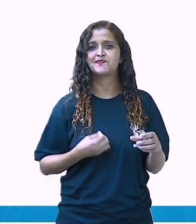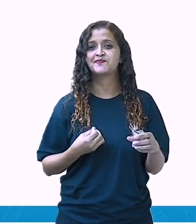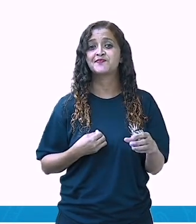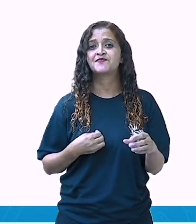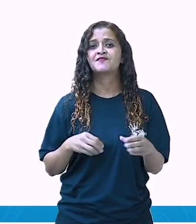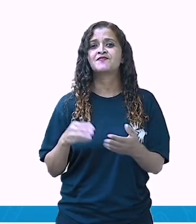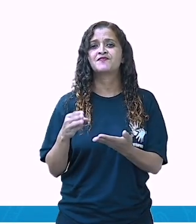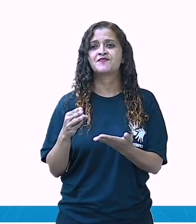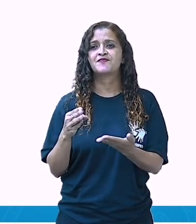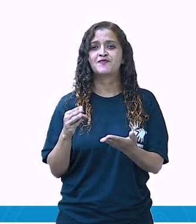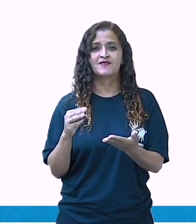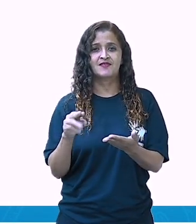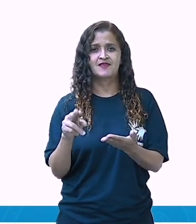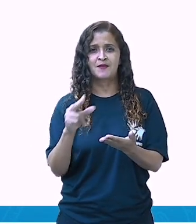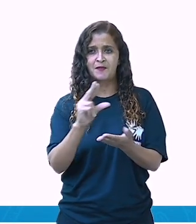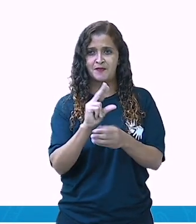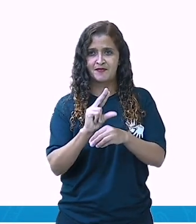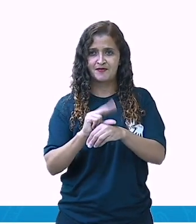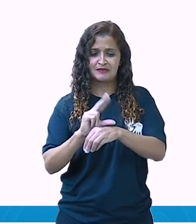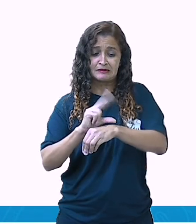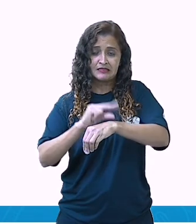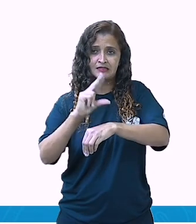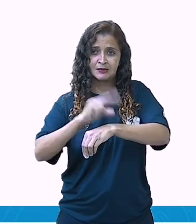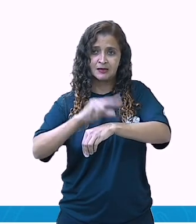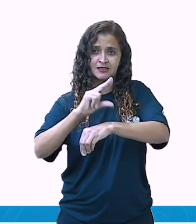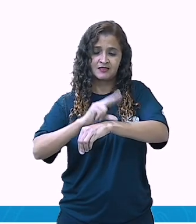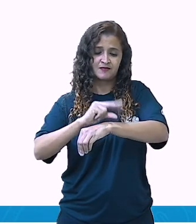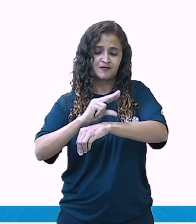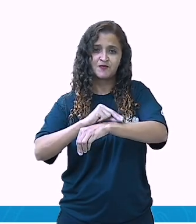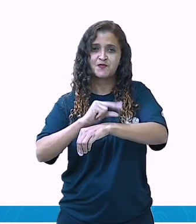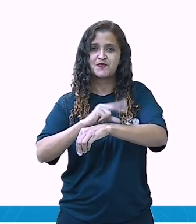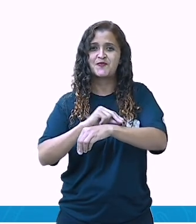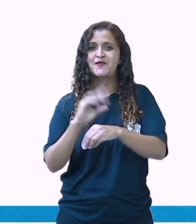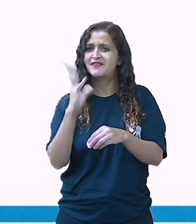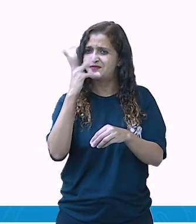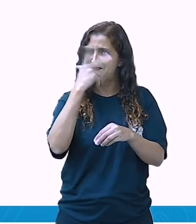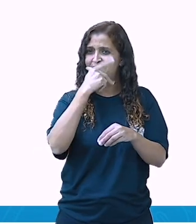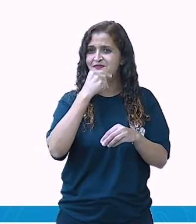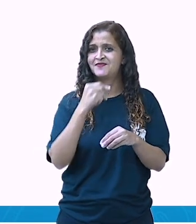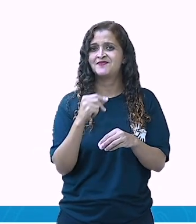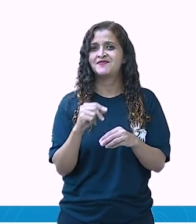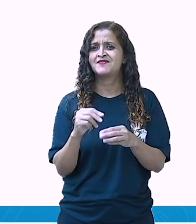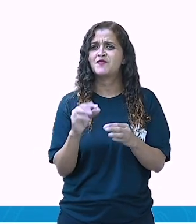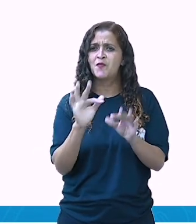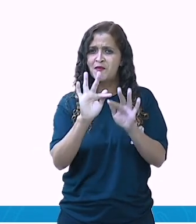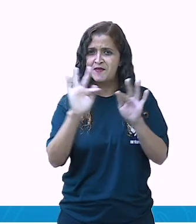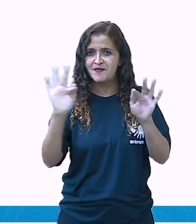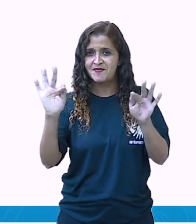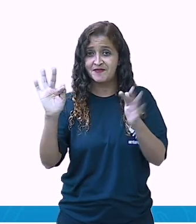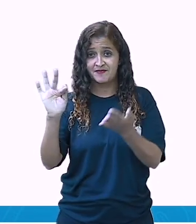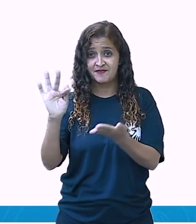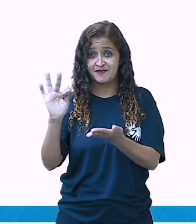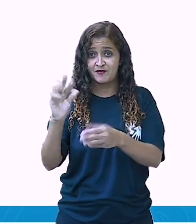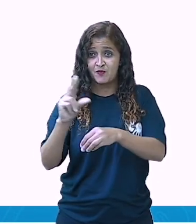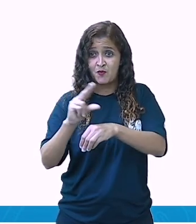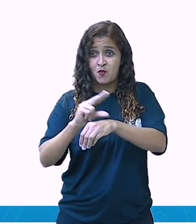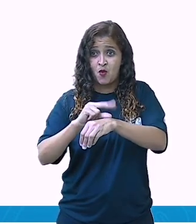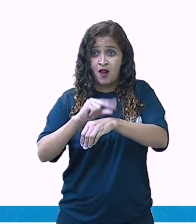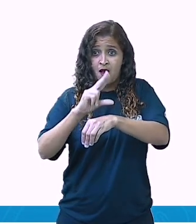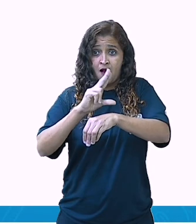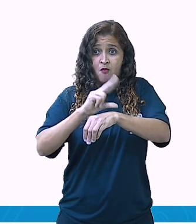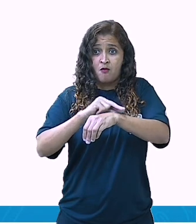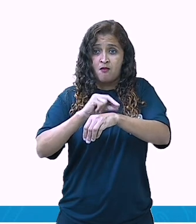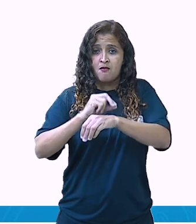imagem que a gente tem é um grilo. Olha que lindo esse grilo. Vamos fazer uma frase com ele? O grilo